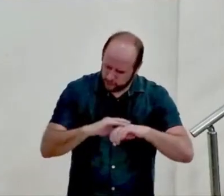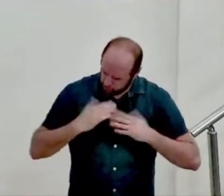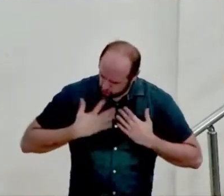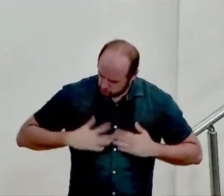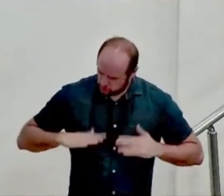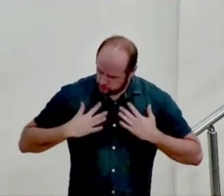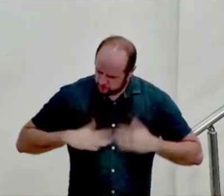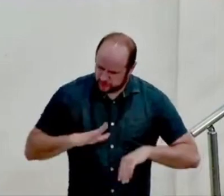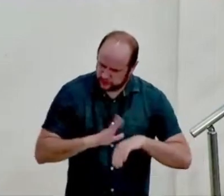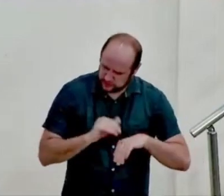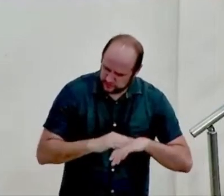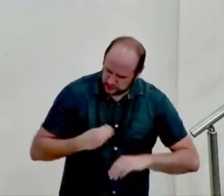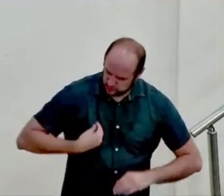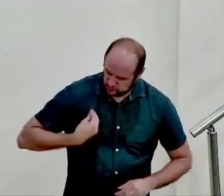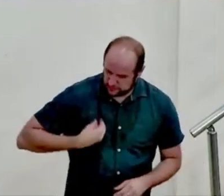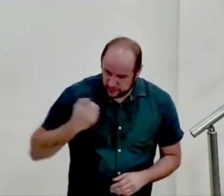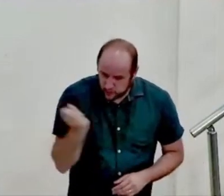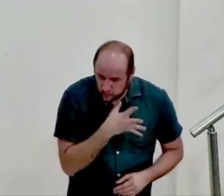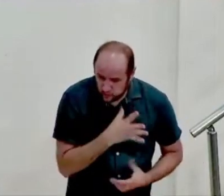novidade de vida